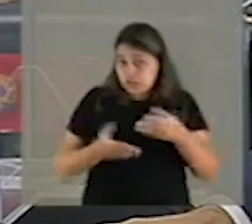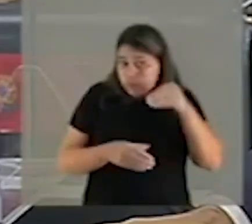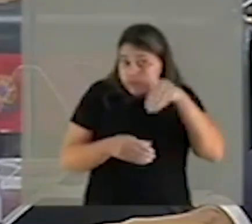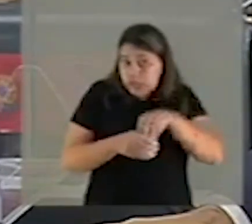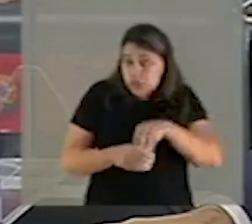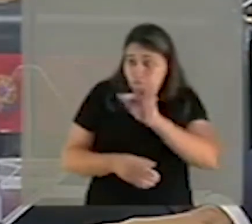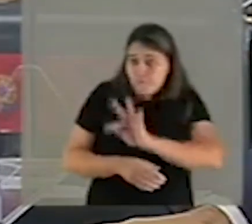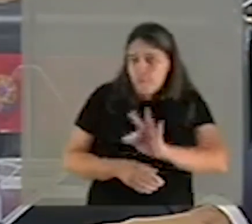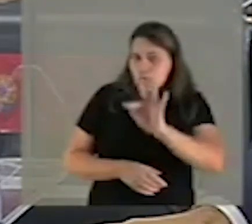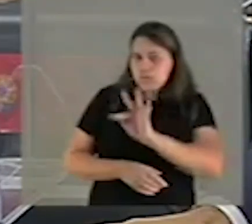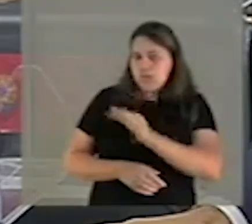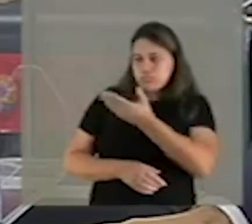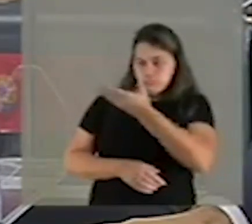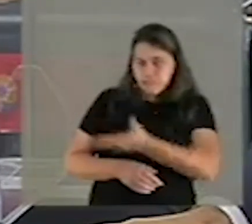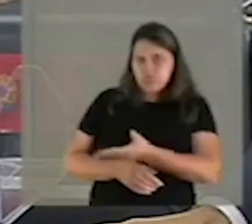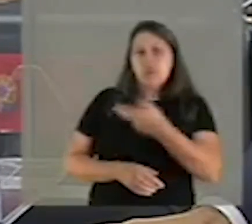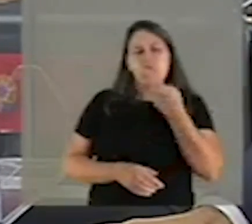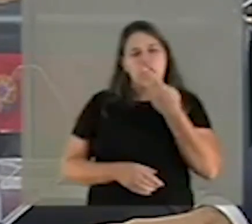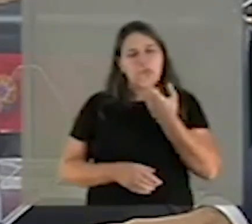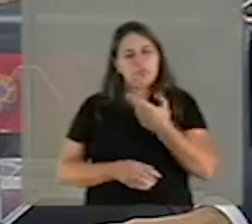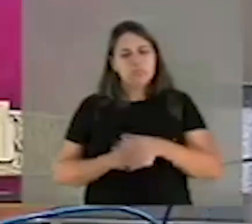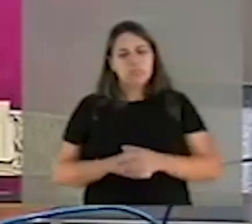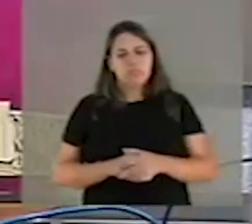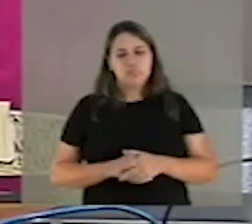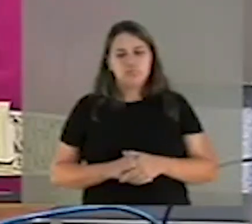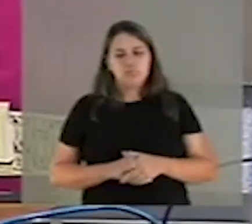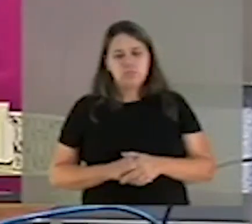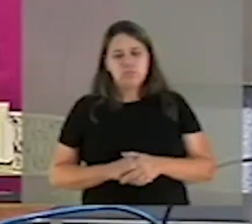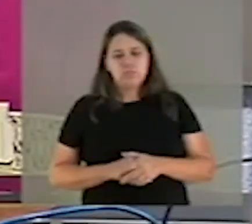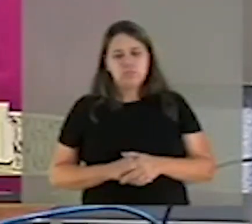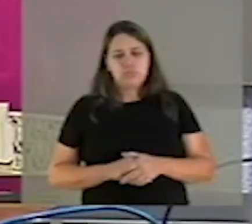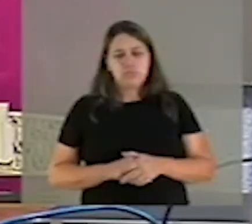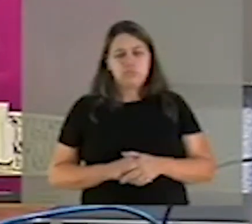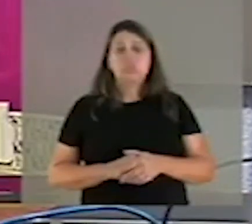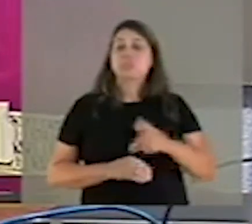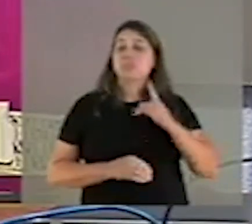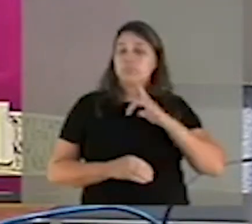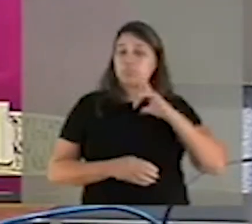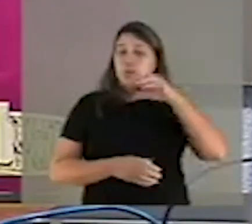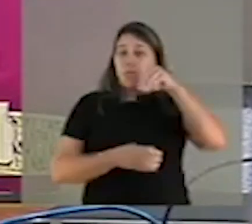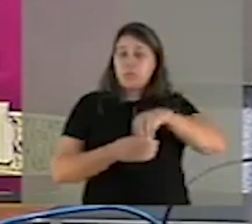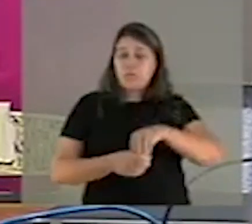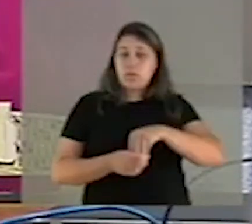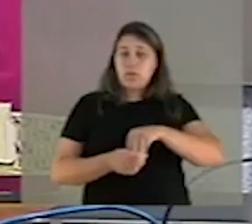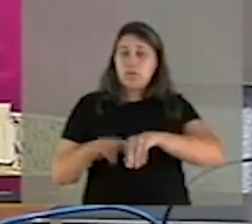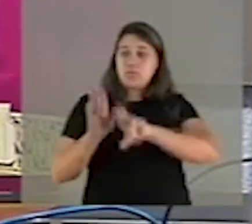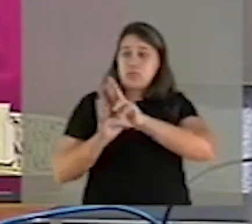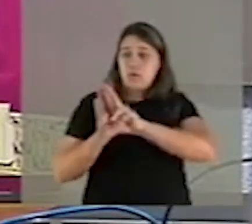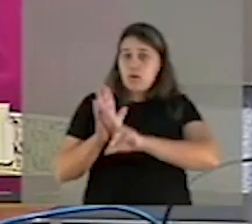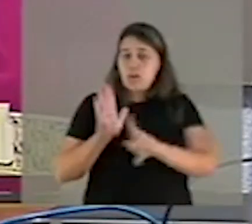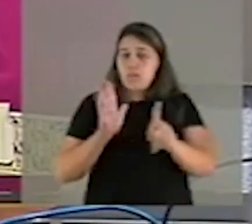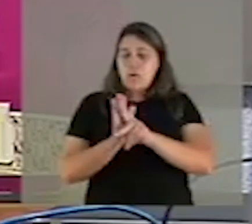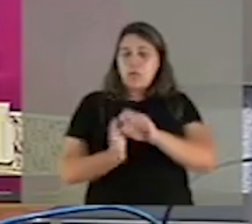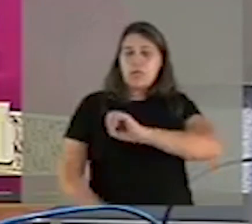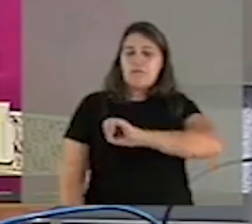atribuição dele? Vossa senhoria reconhece isso? Isso está previsto dentro do regamento da própria